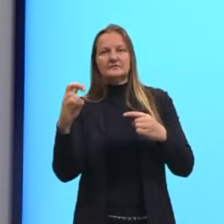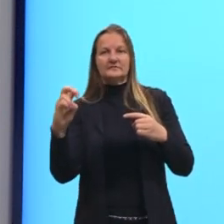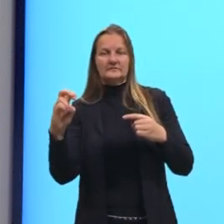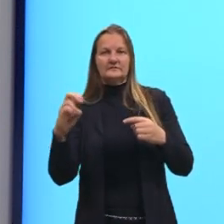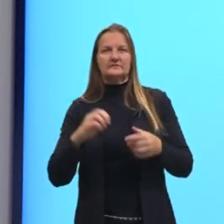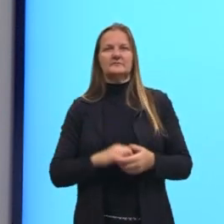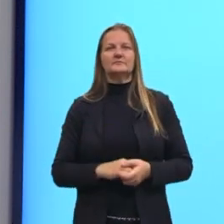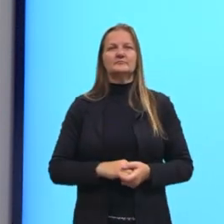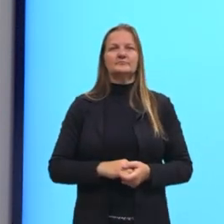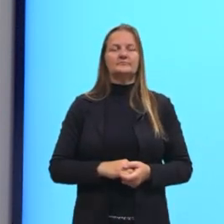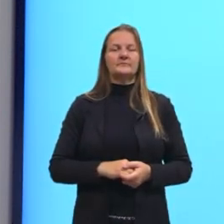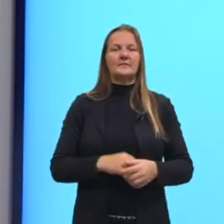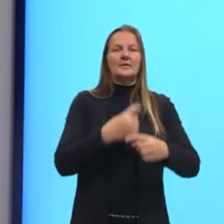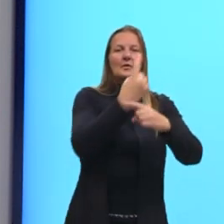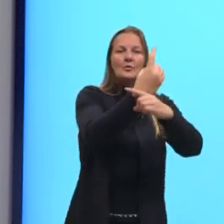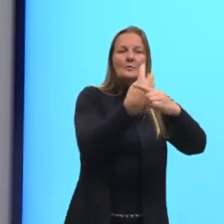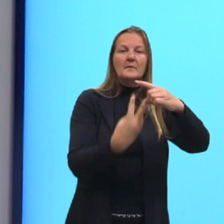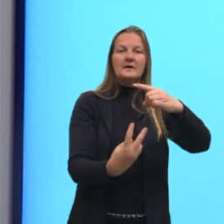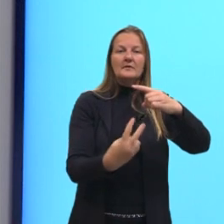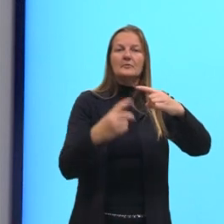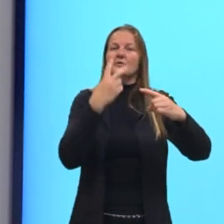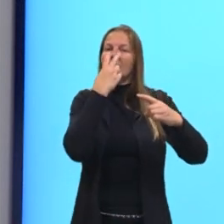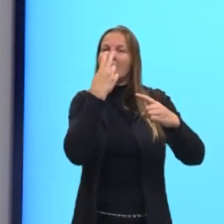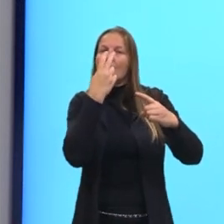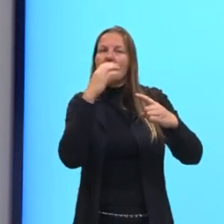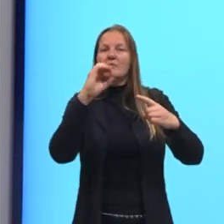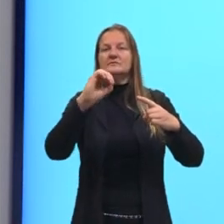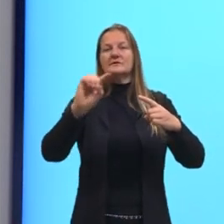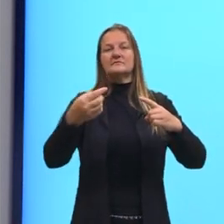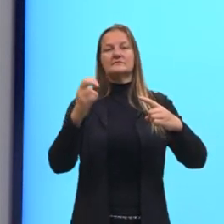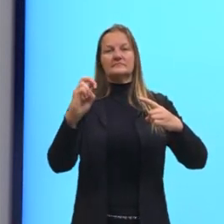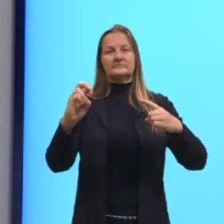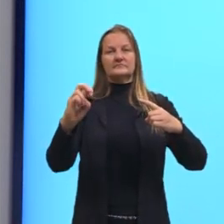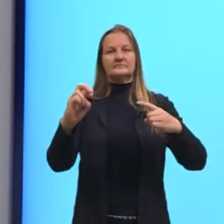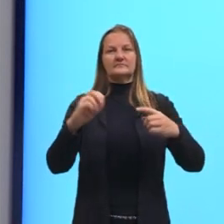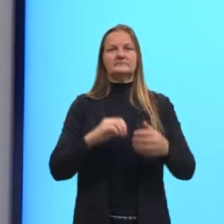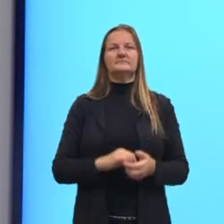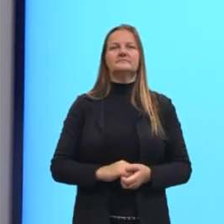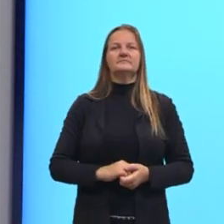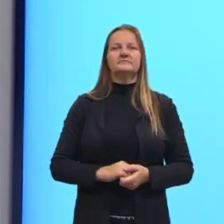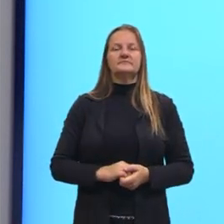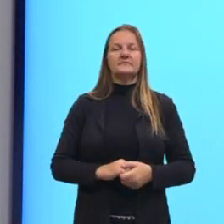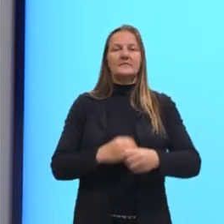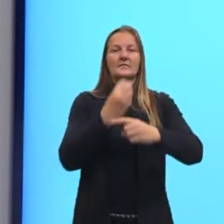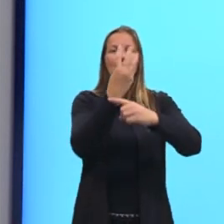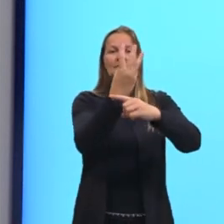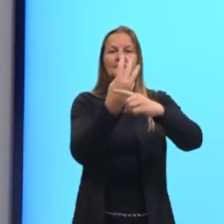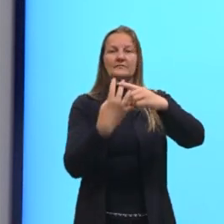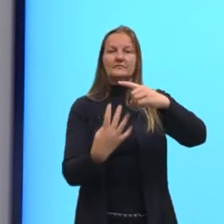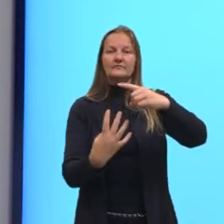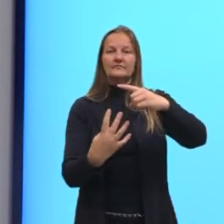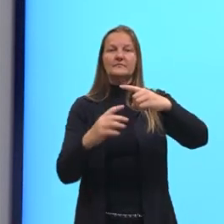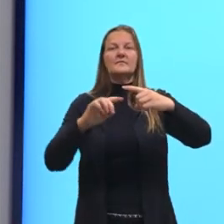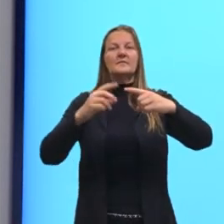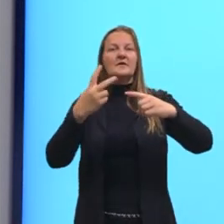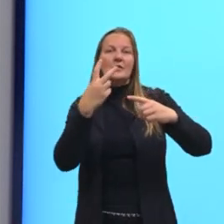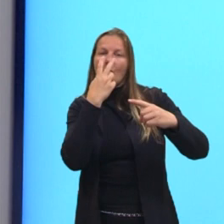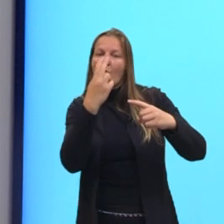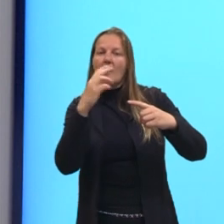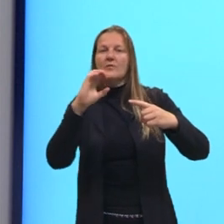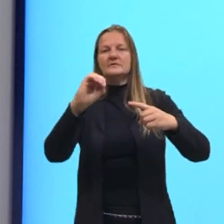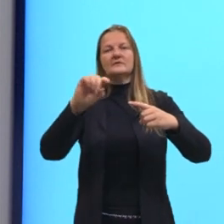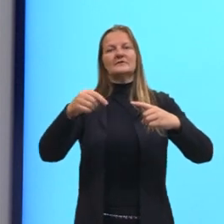,25. Um meio que representa 0,5. E o três quartos que